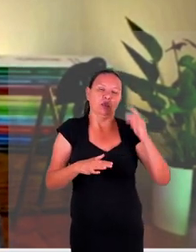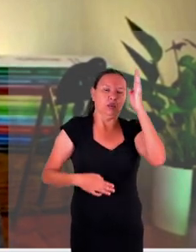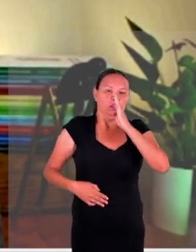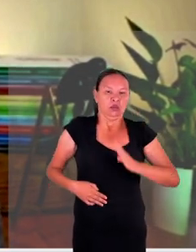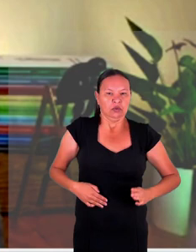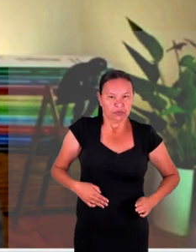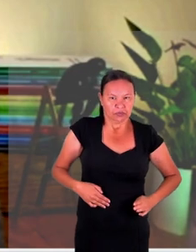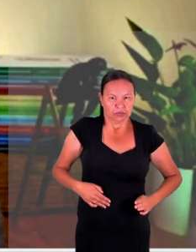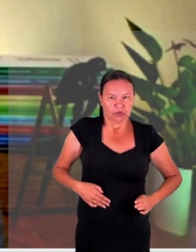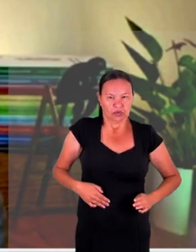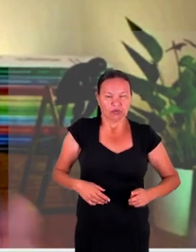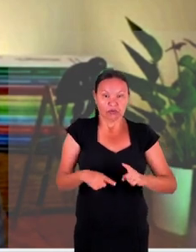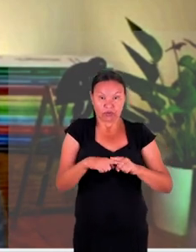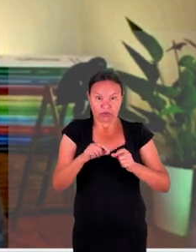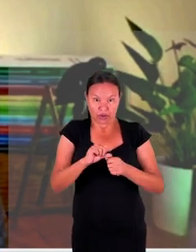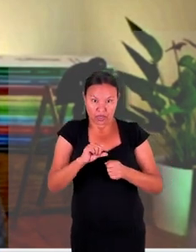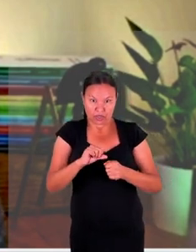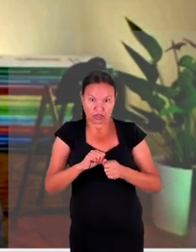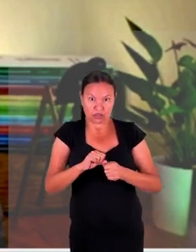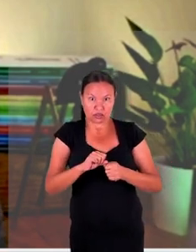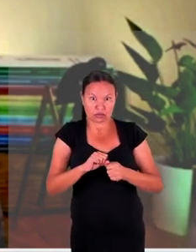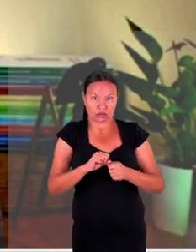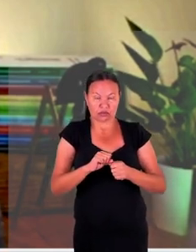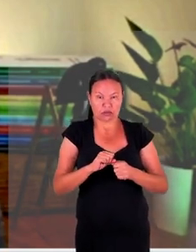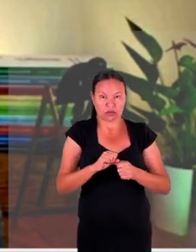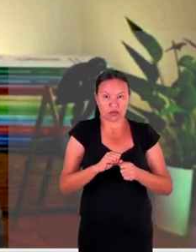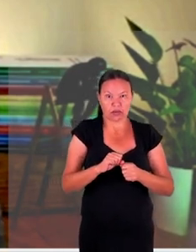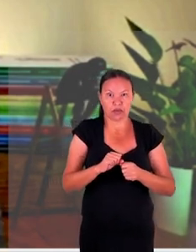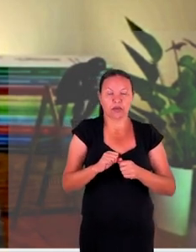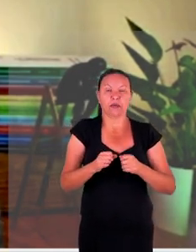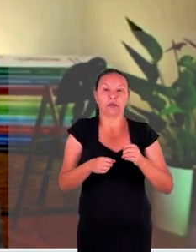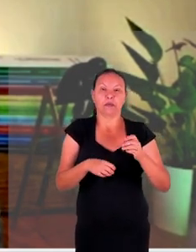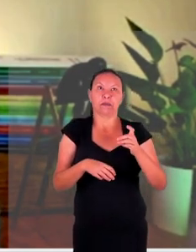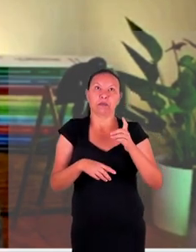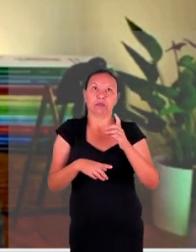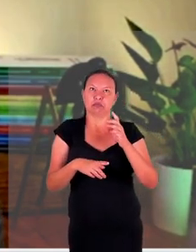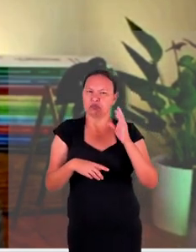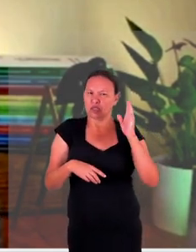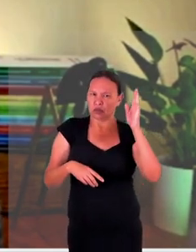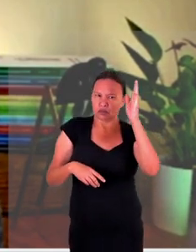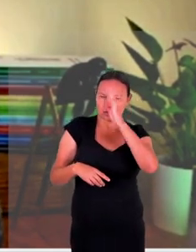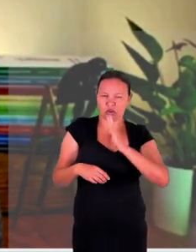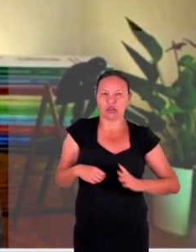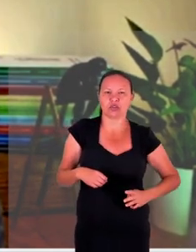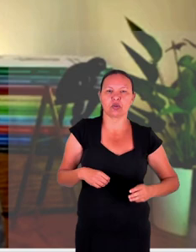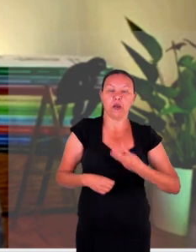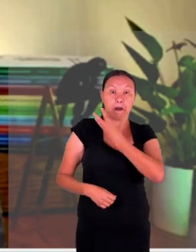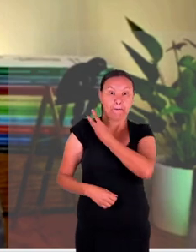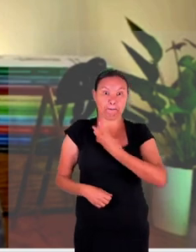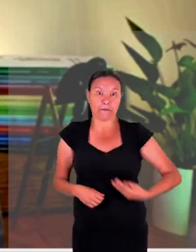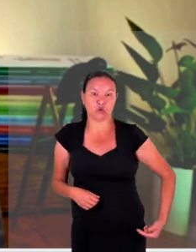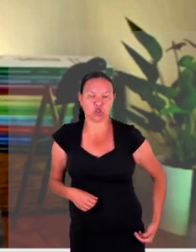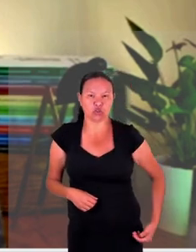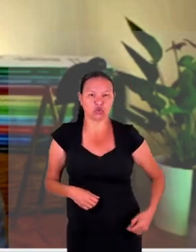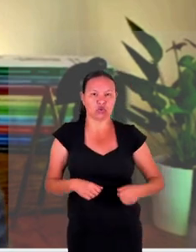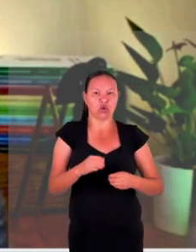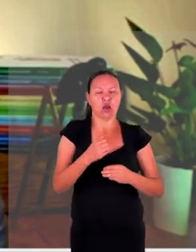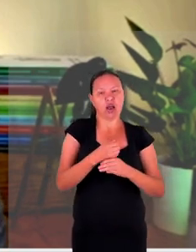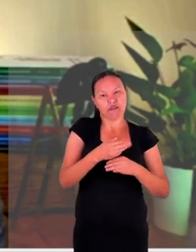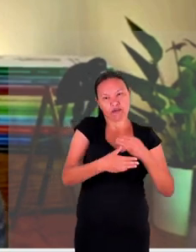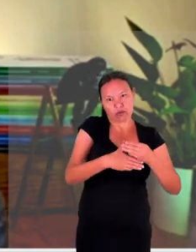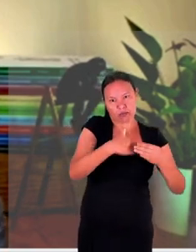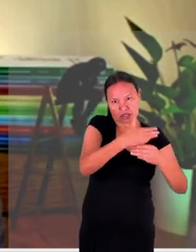faz e é permitida no direito internacional é dos direitos políticos isso diz respeito à formação da